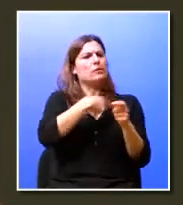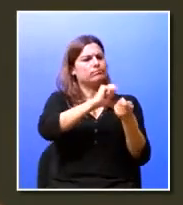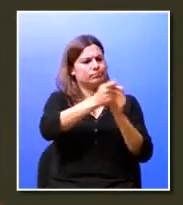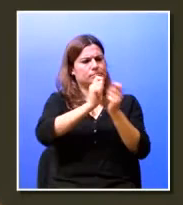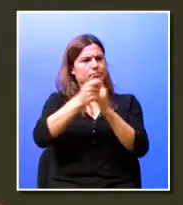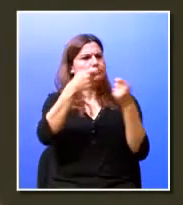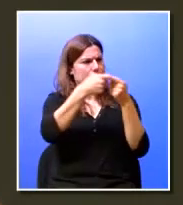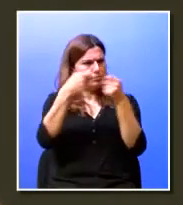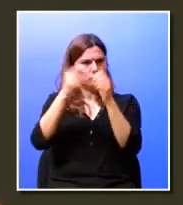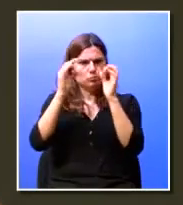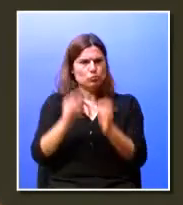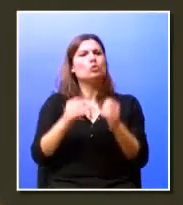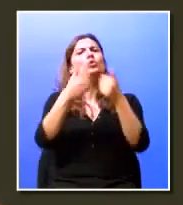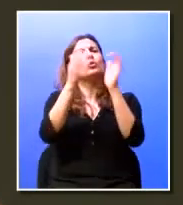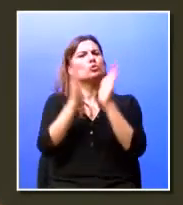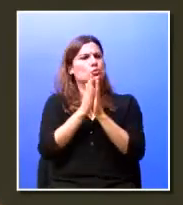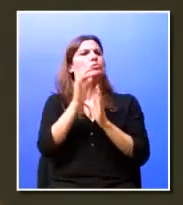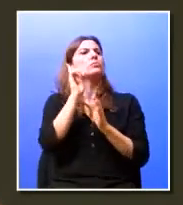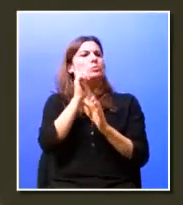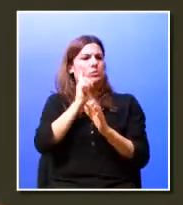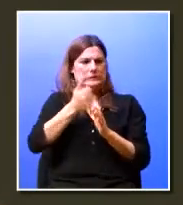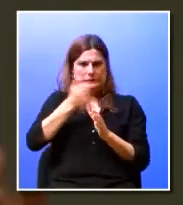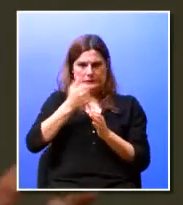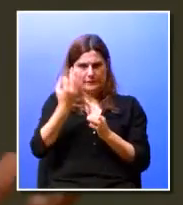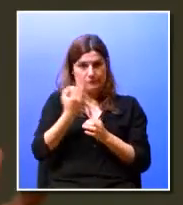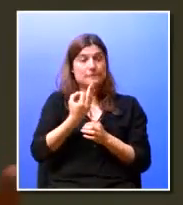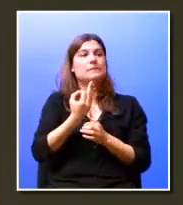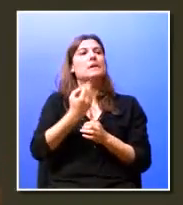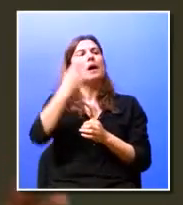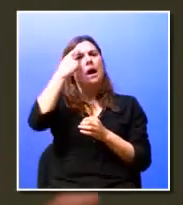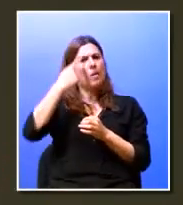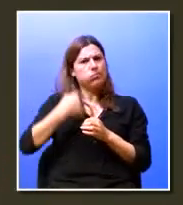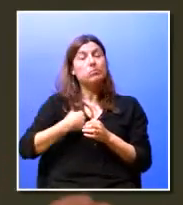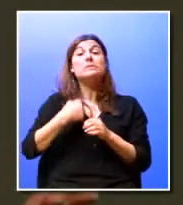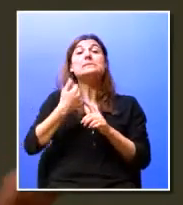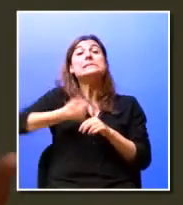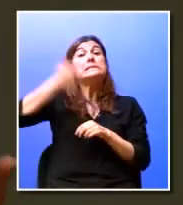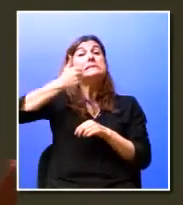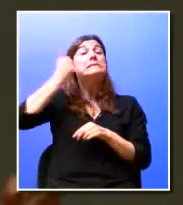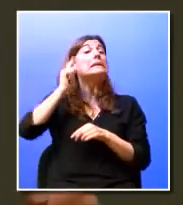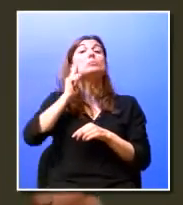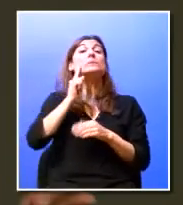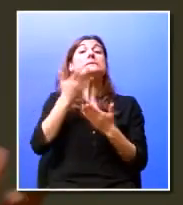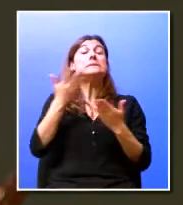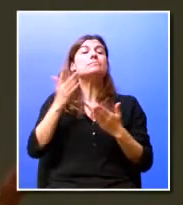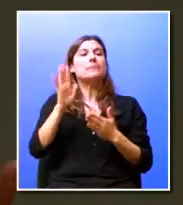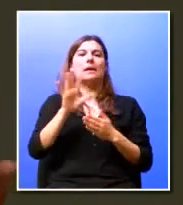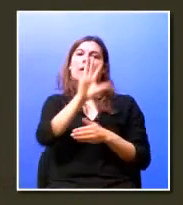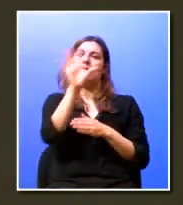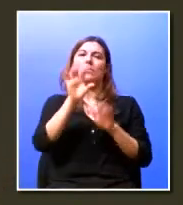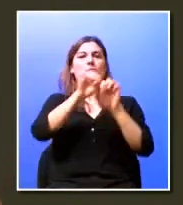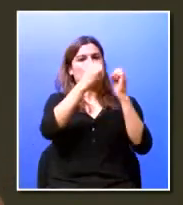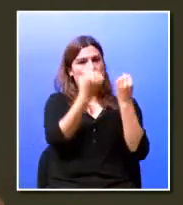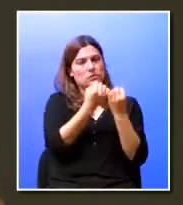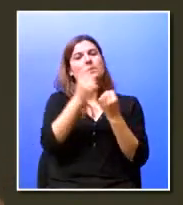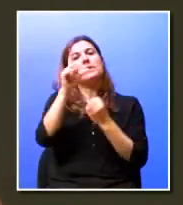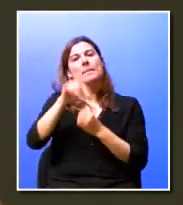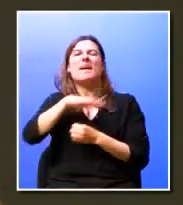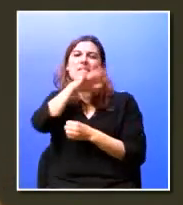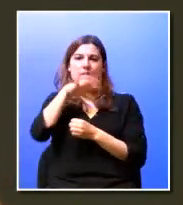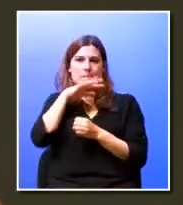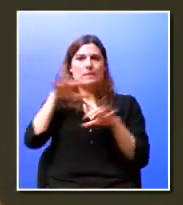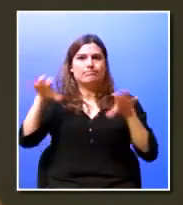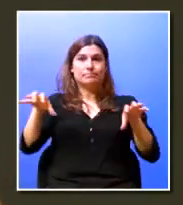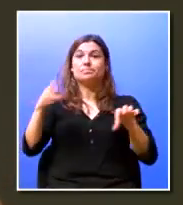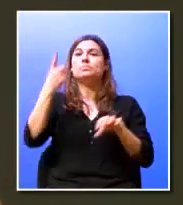todos eles são úteis e sabemos que o que é mais importante é o aspecto social e familiar. Eu